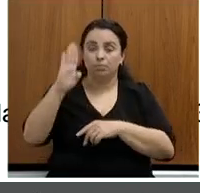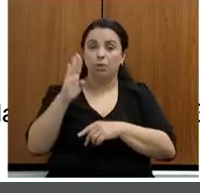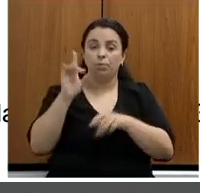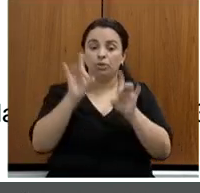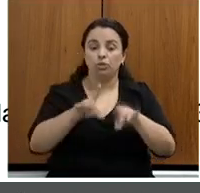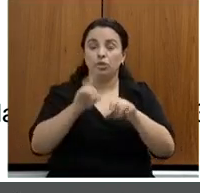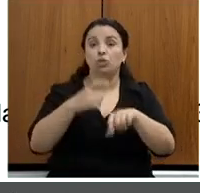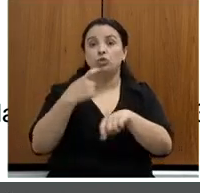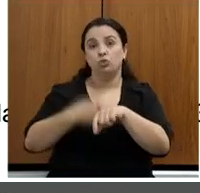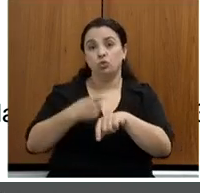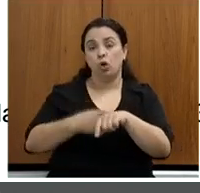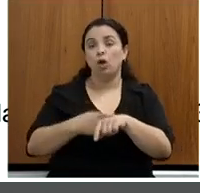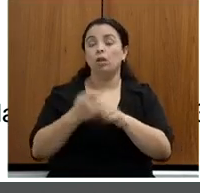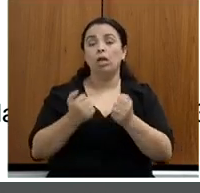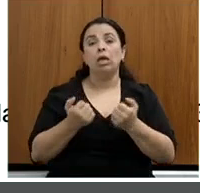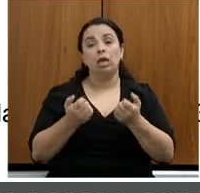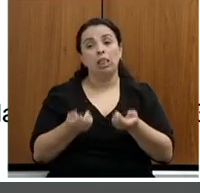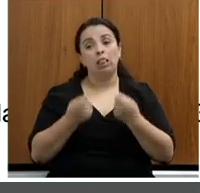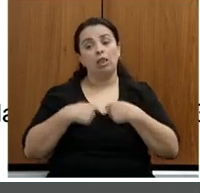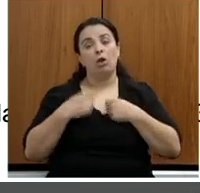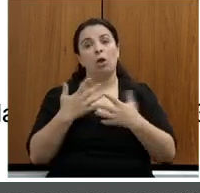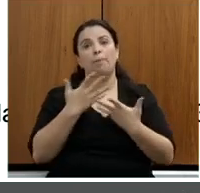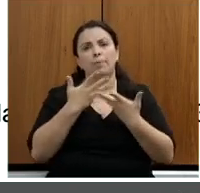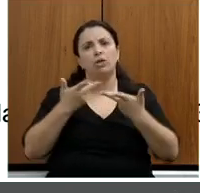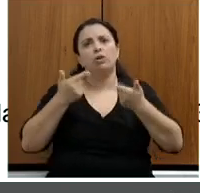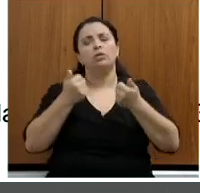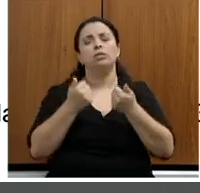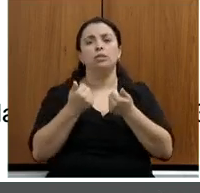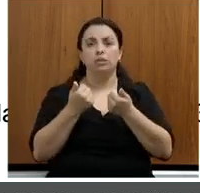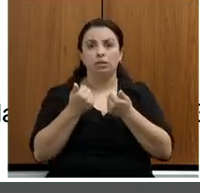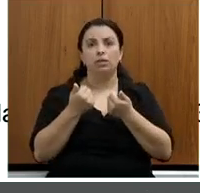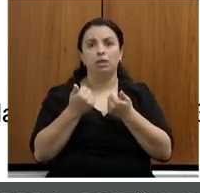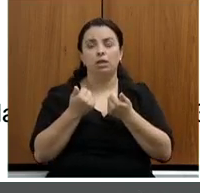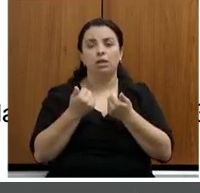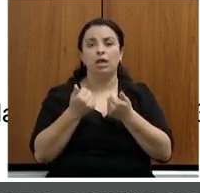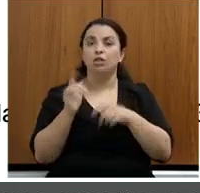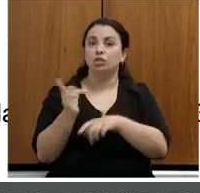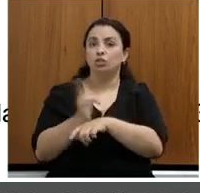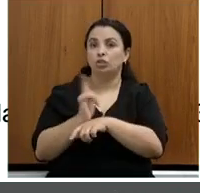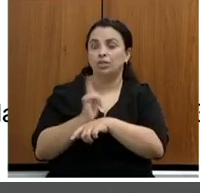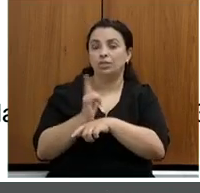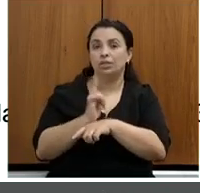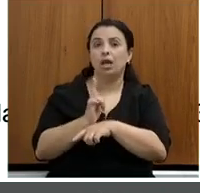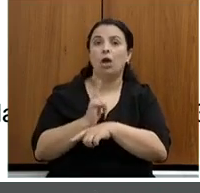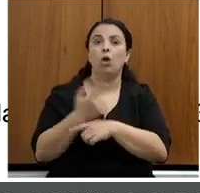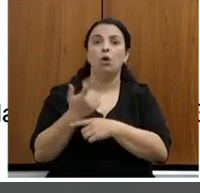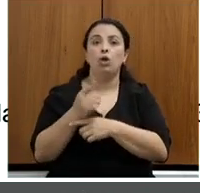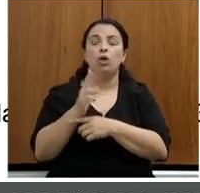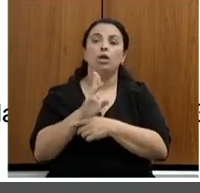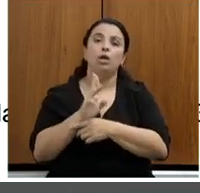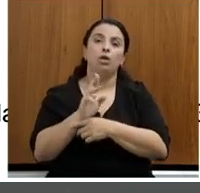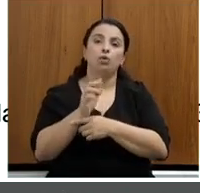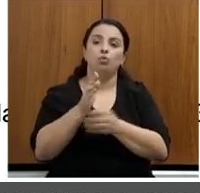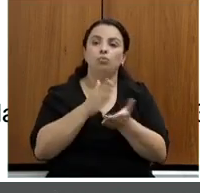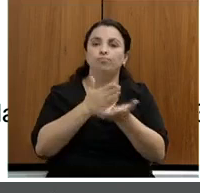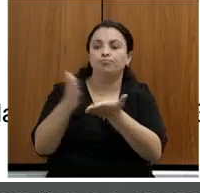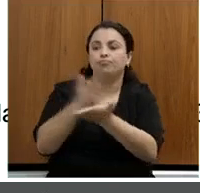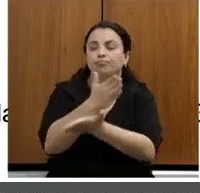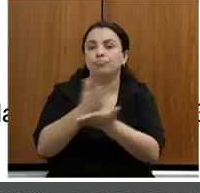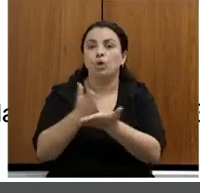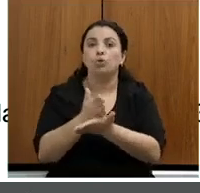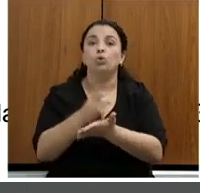melhoria bastante significativa na gestão e na destinação final de resíduos sólidos no Estado de Minas Gerais.